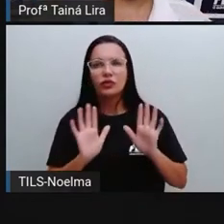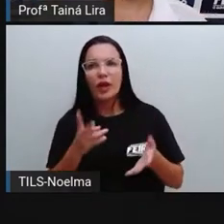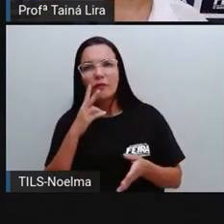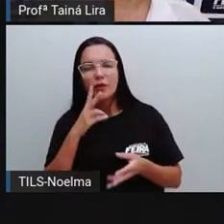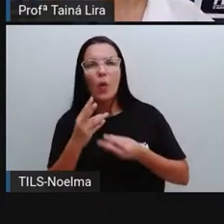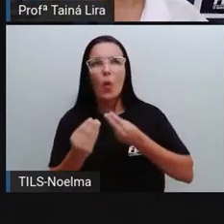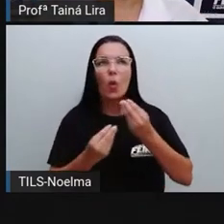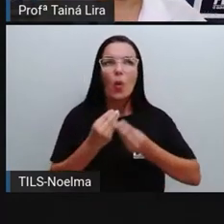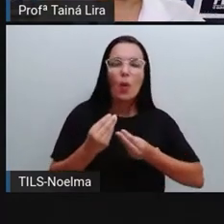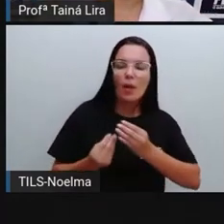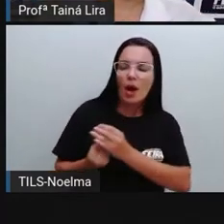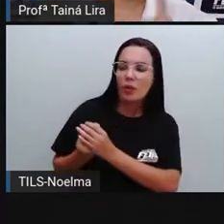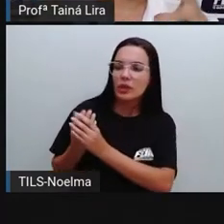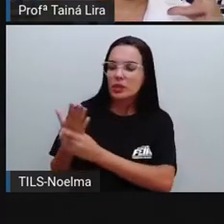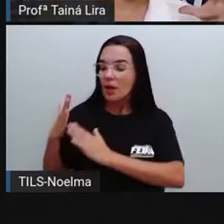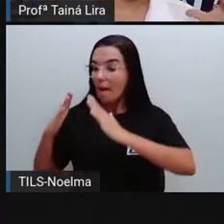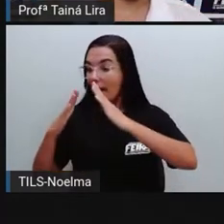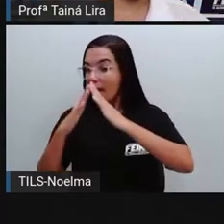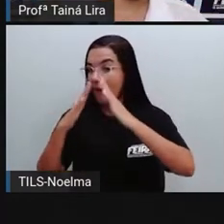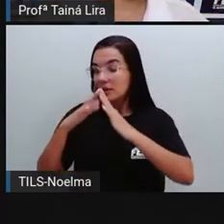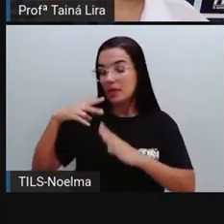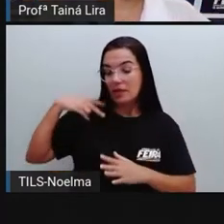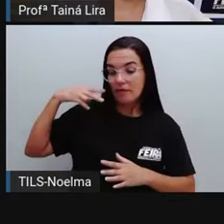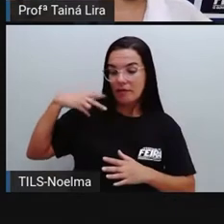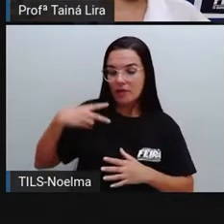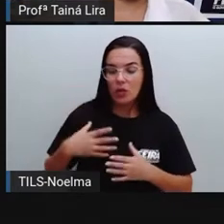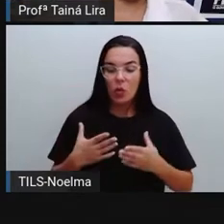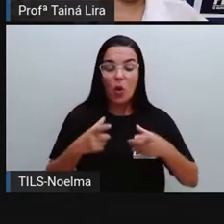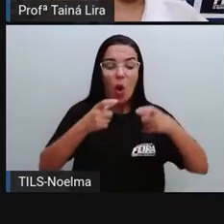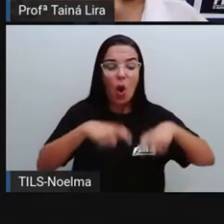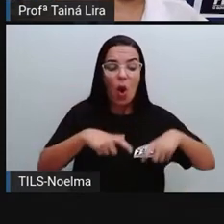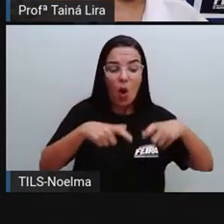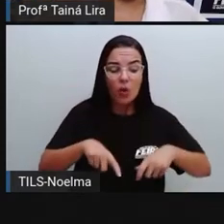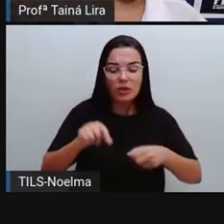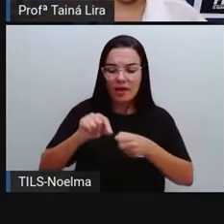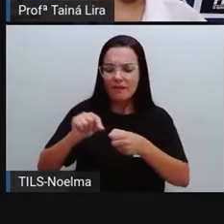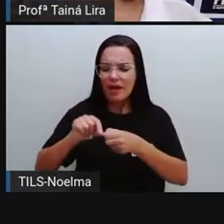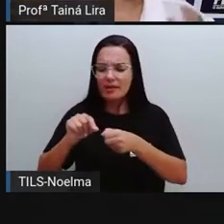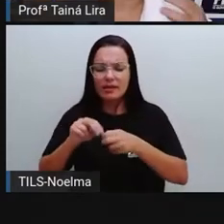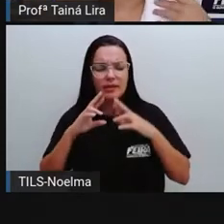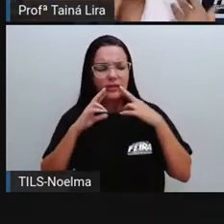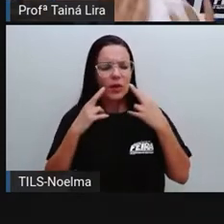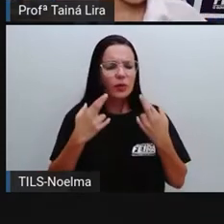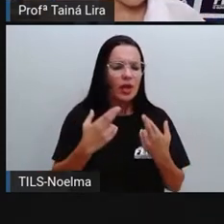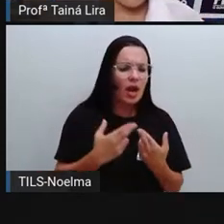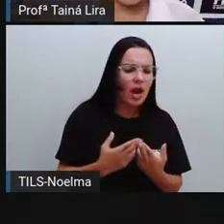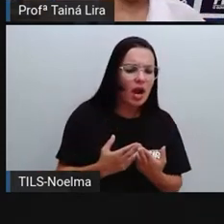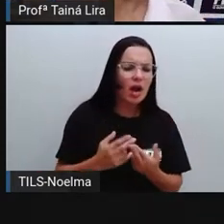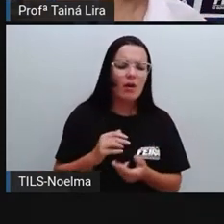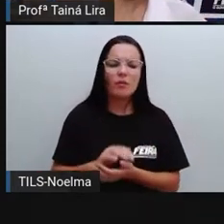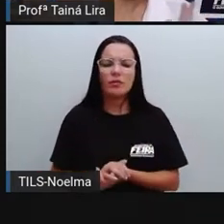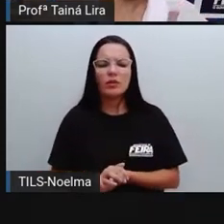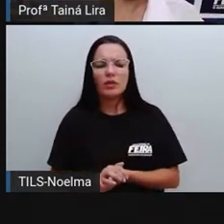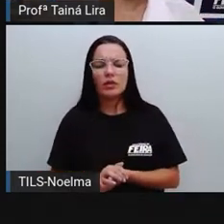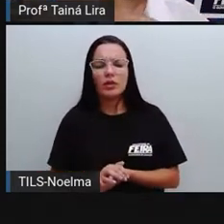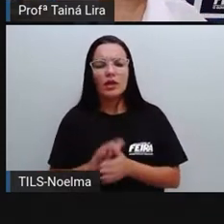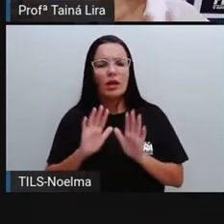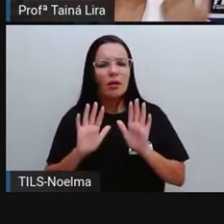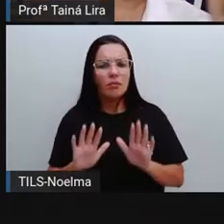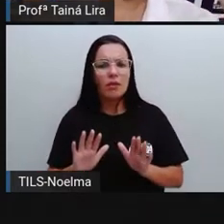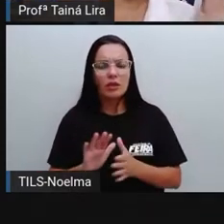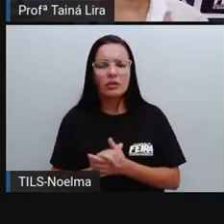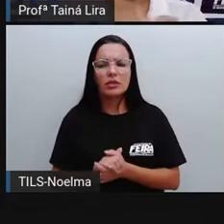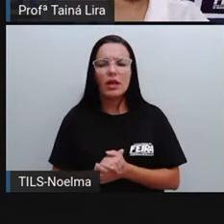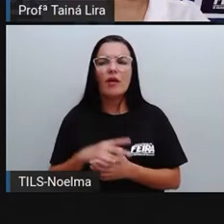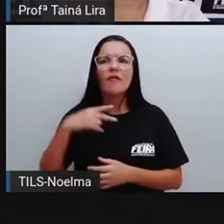Câmara, onde as sessões eram realizadas antes da gente ter esse prédio que é o oficial. Mas o que